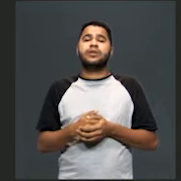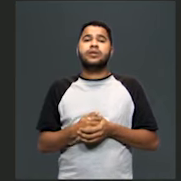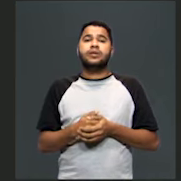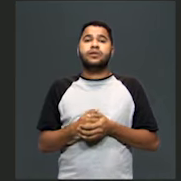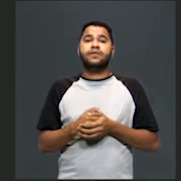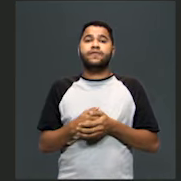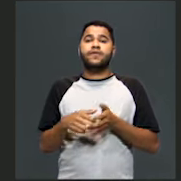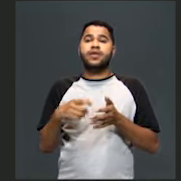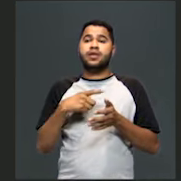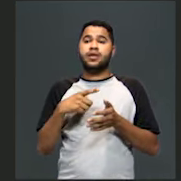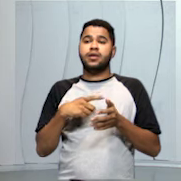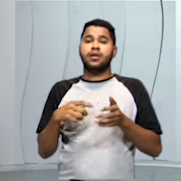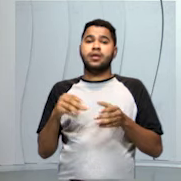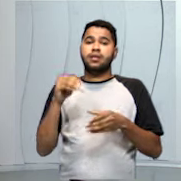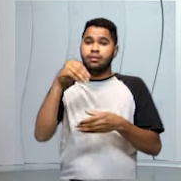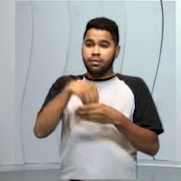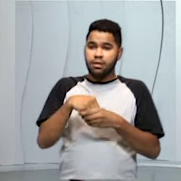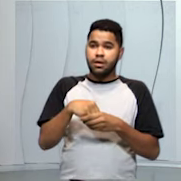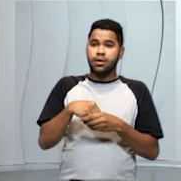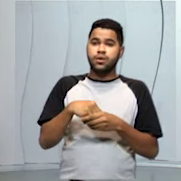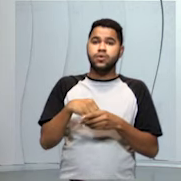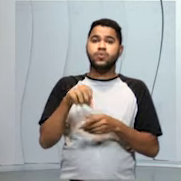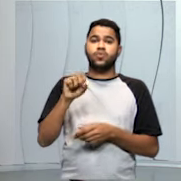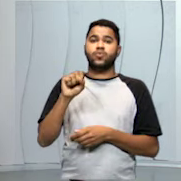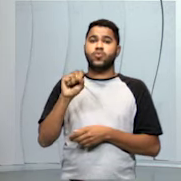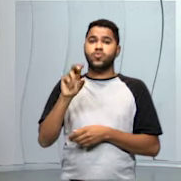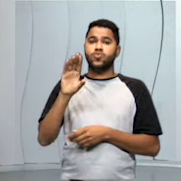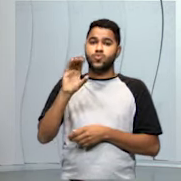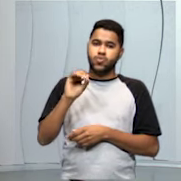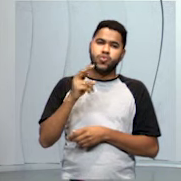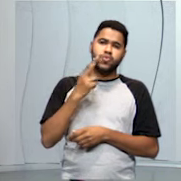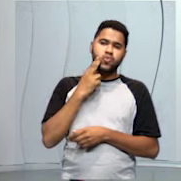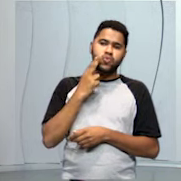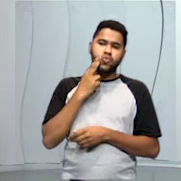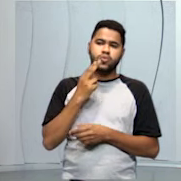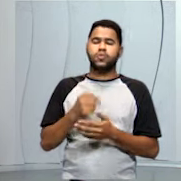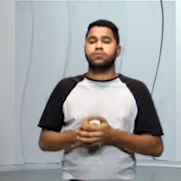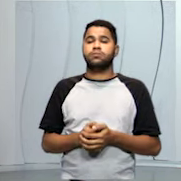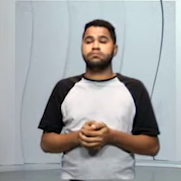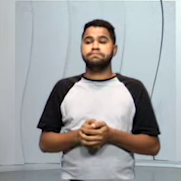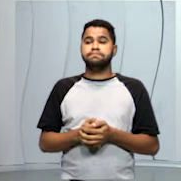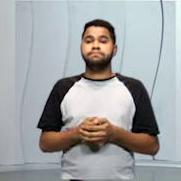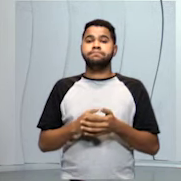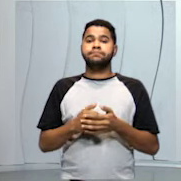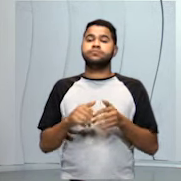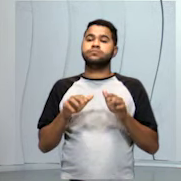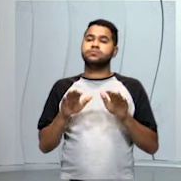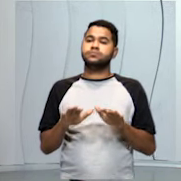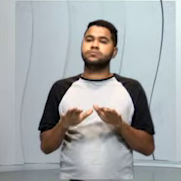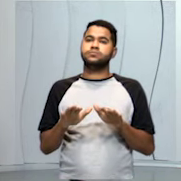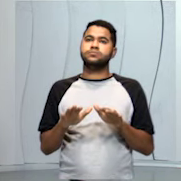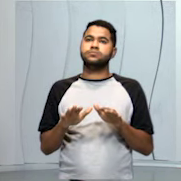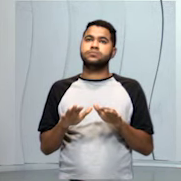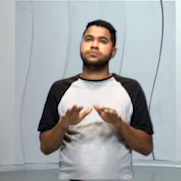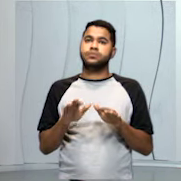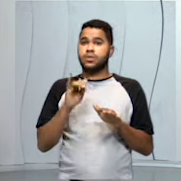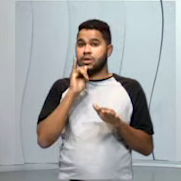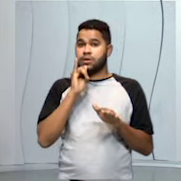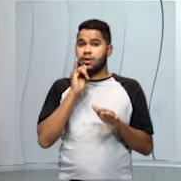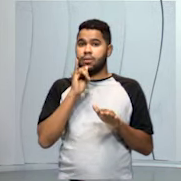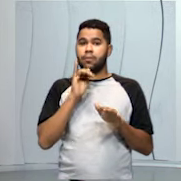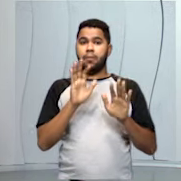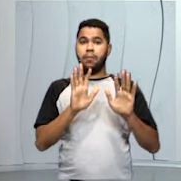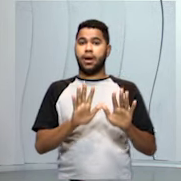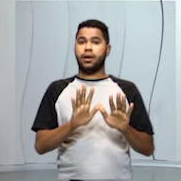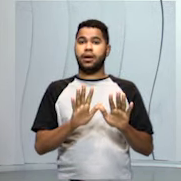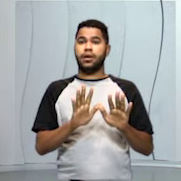suspensa ali no suco. Se você deixar esse suco em repouso por um tempo antes de tomá